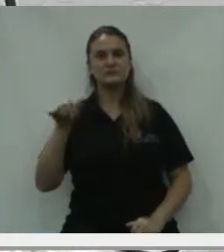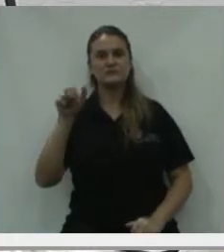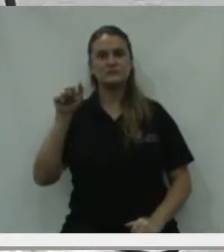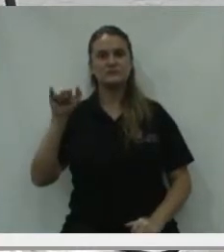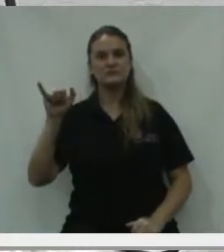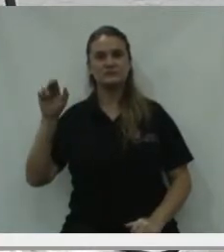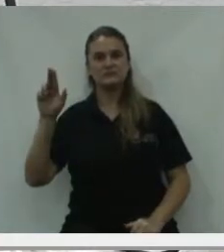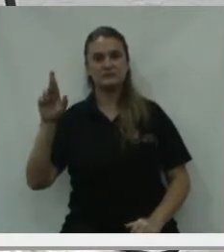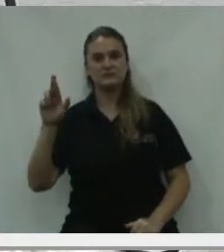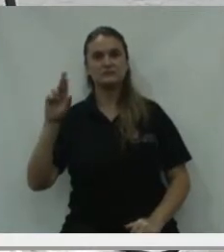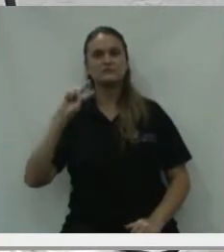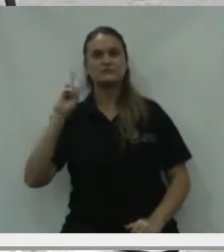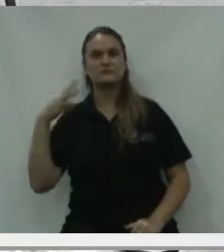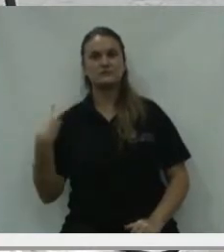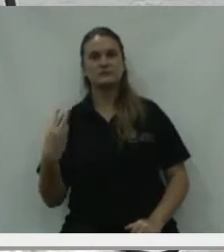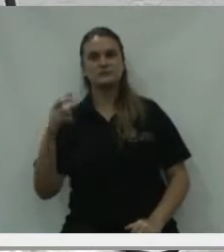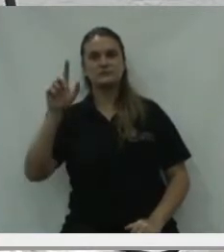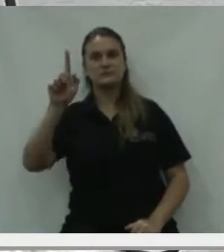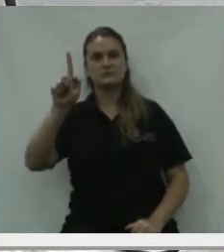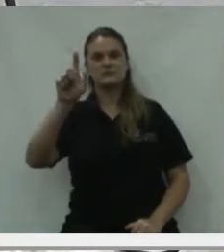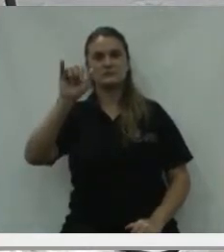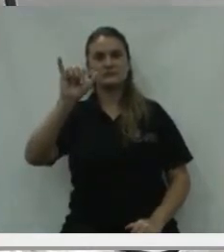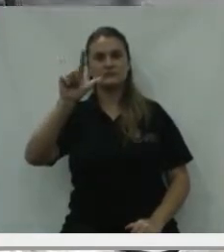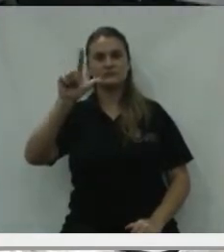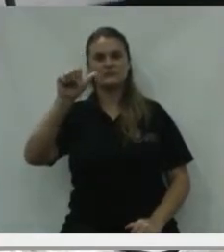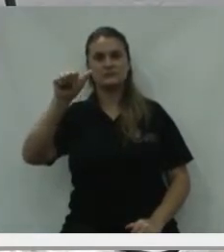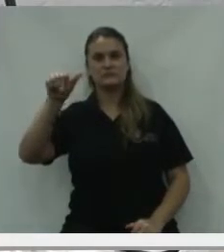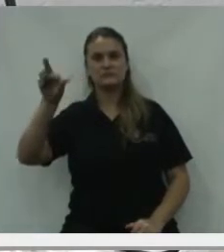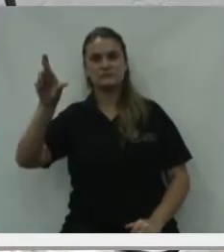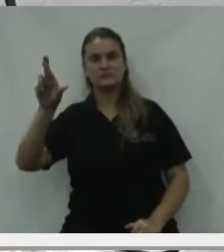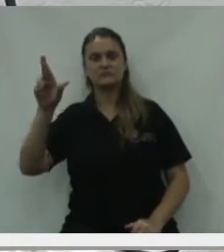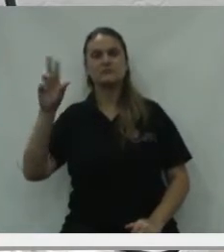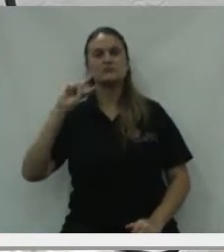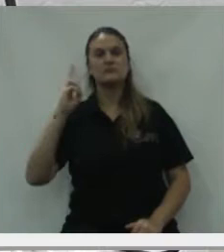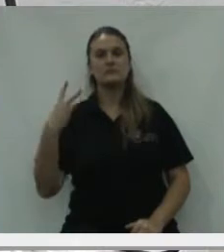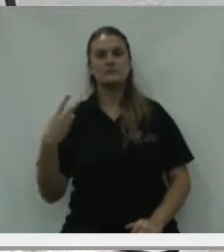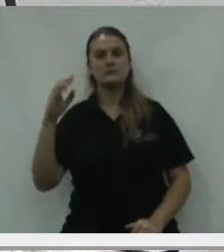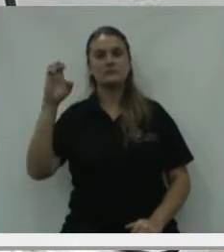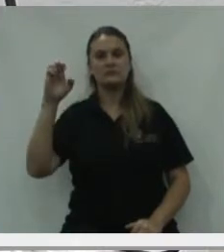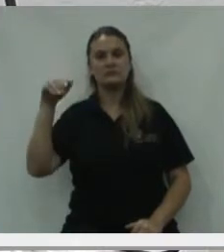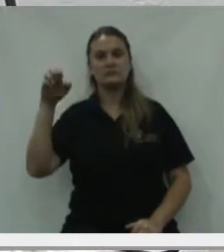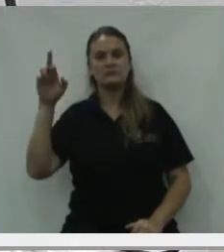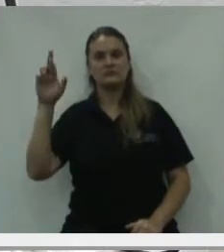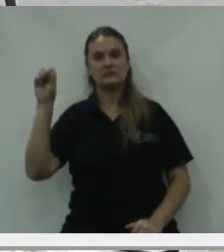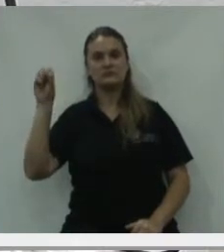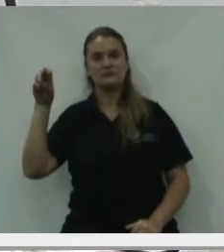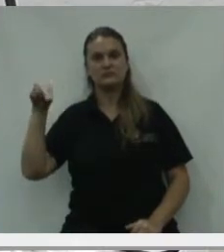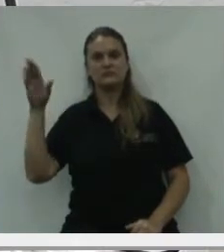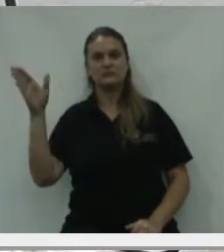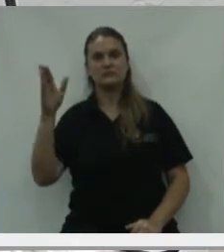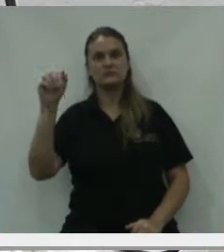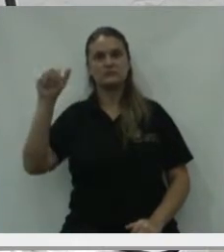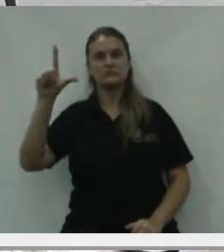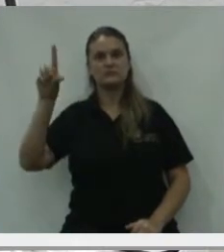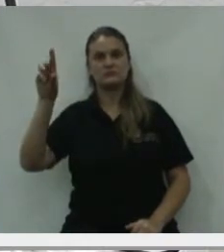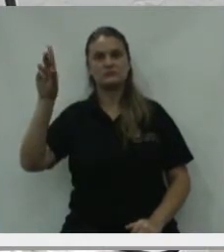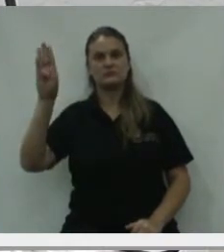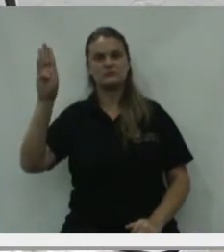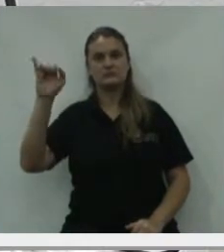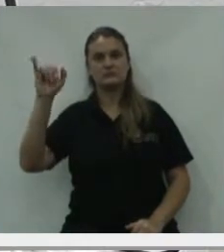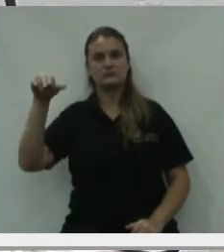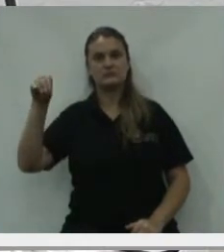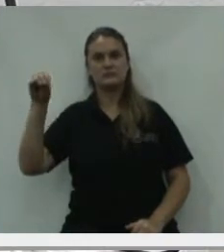Jair Brunhago, vereadores Gilmar Carlos Pogogelski, Emerson de Souza, Albino Schwerzowski,